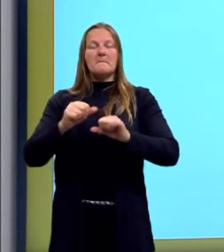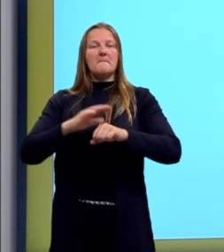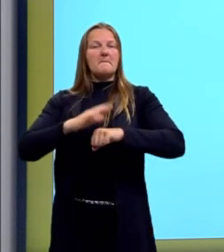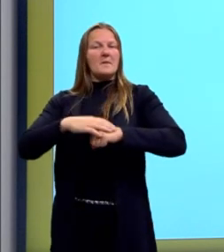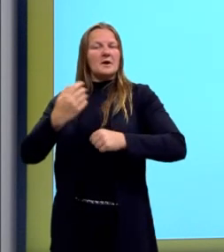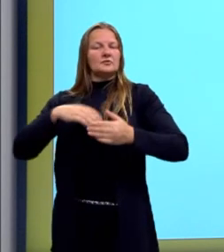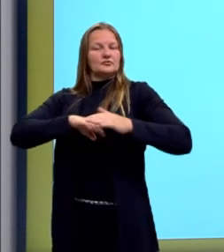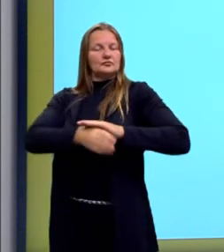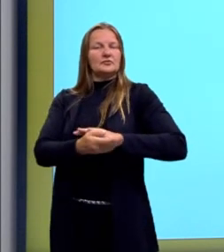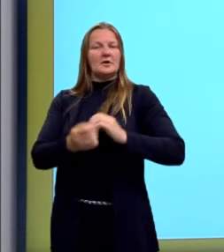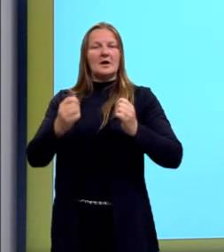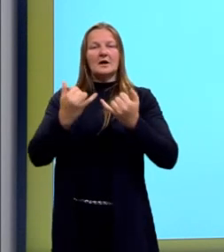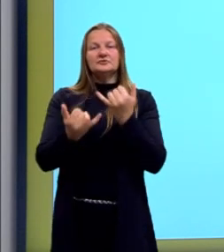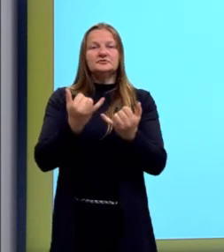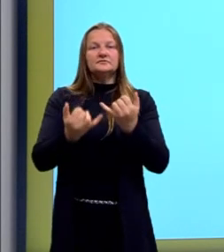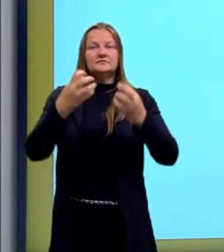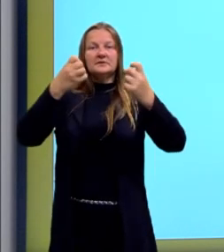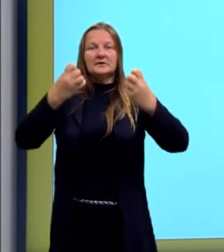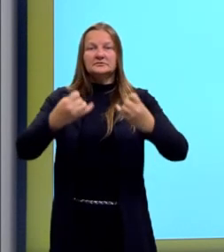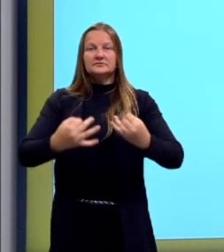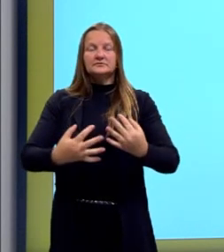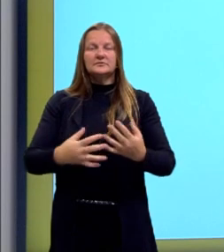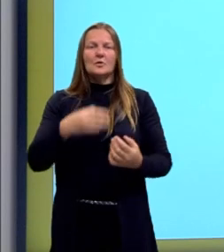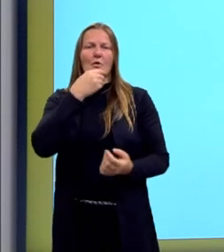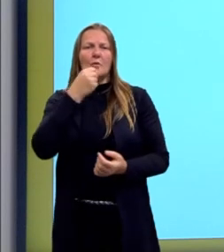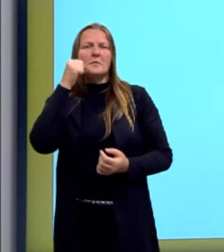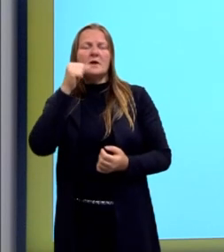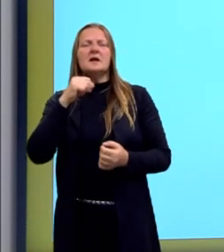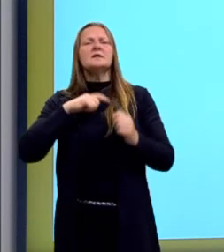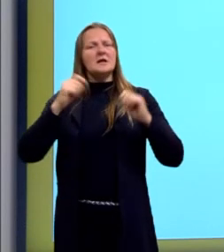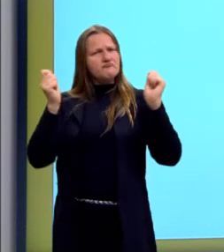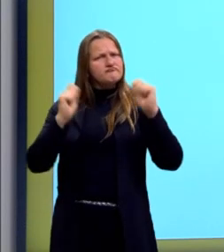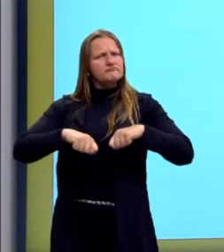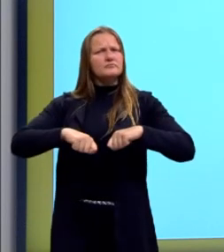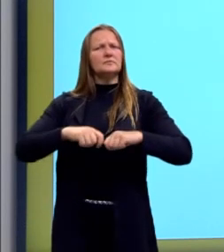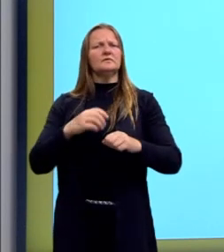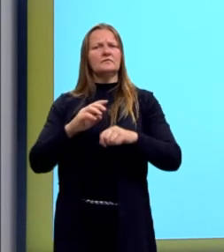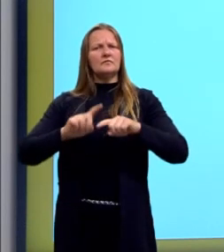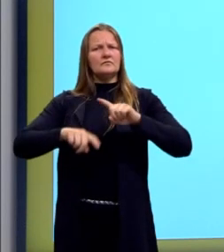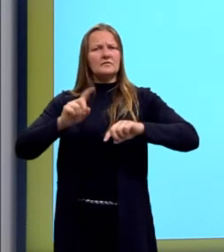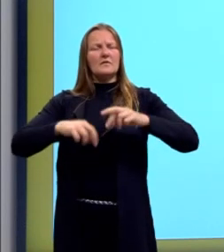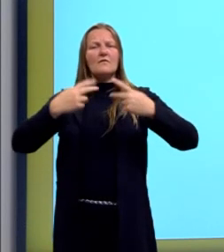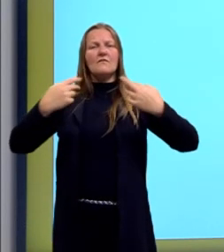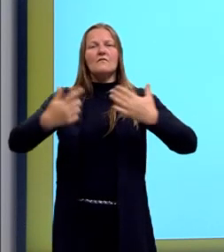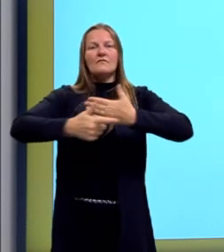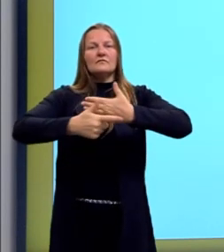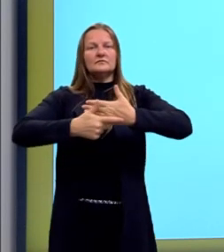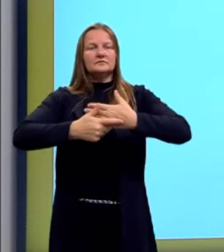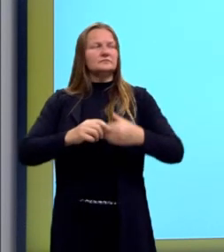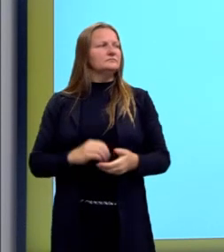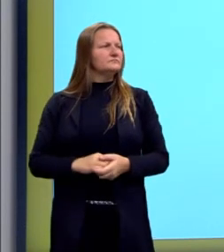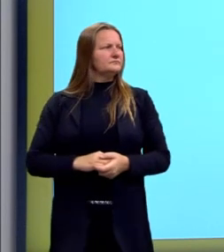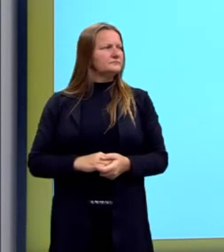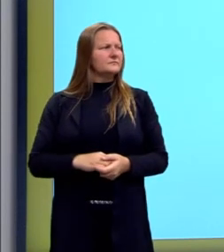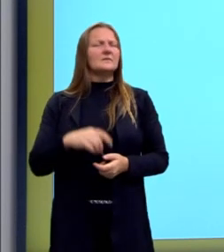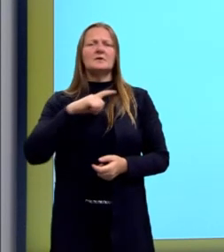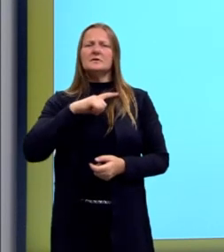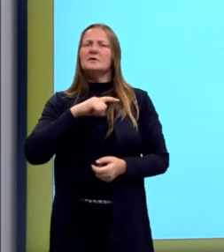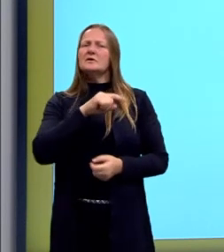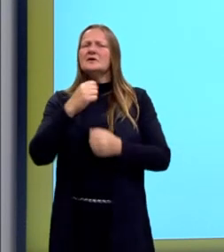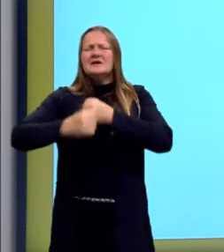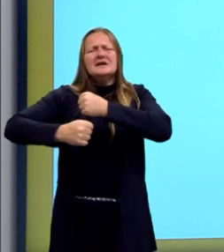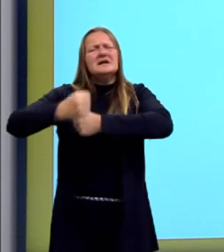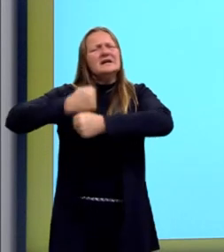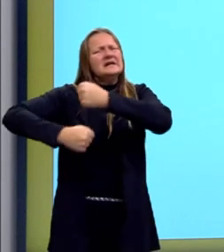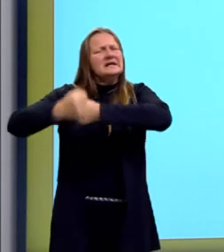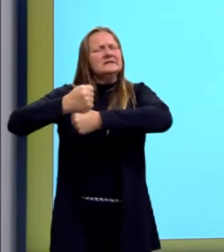apto a nenhuma atividade. Homens e mulheres têm a mesma capacidade para desempenhar qualquer função. Então, se tem anos e